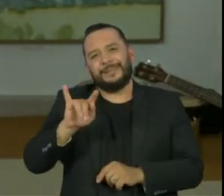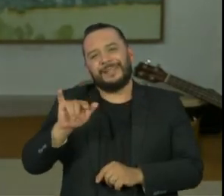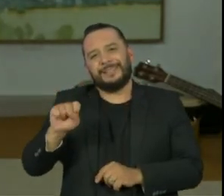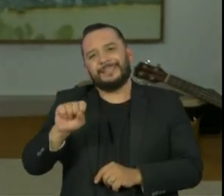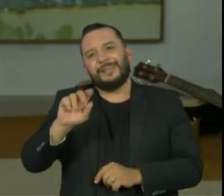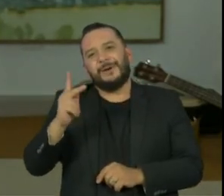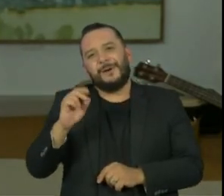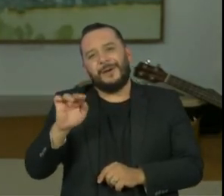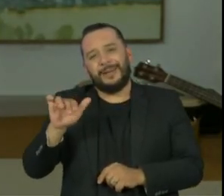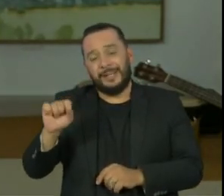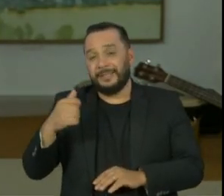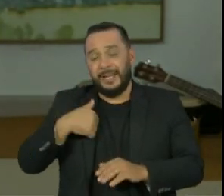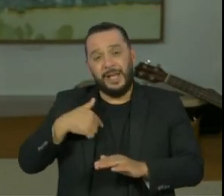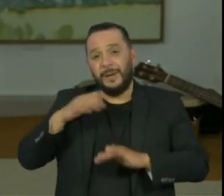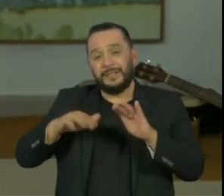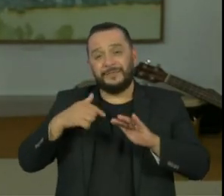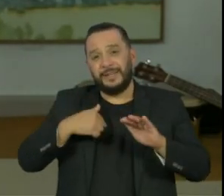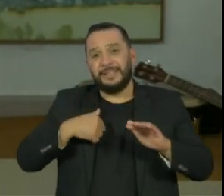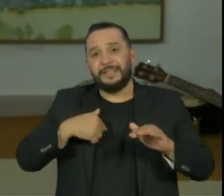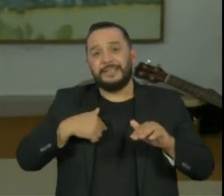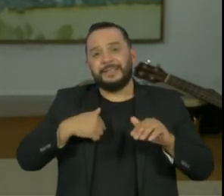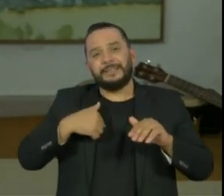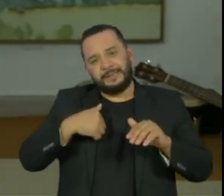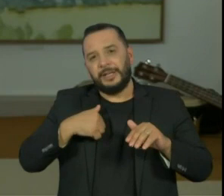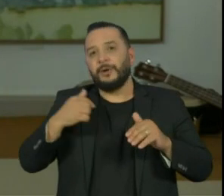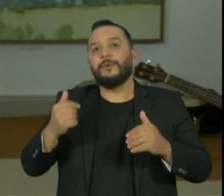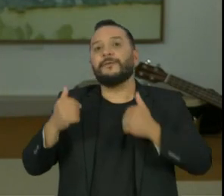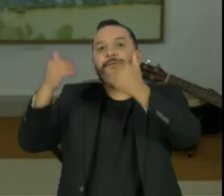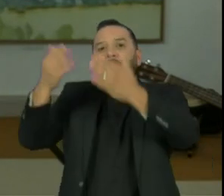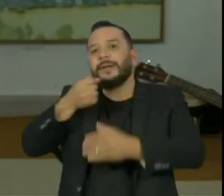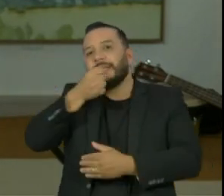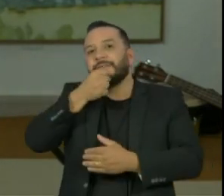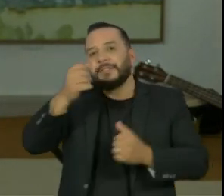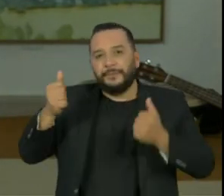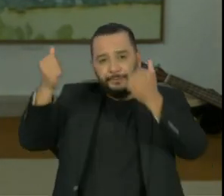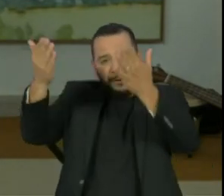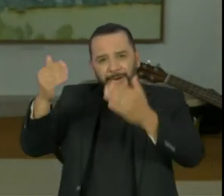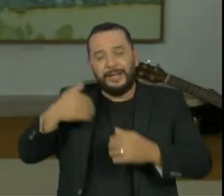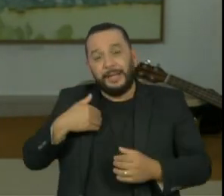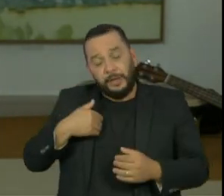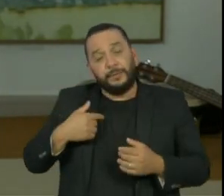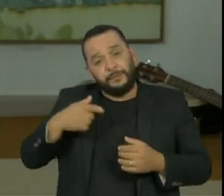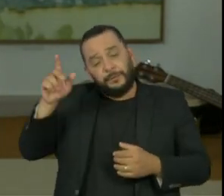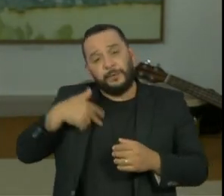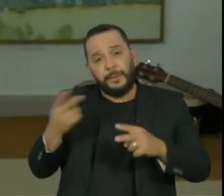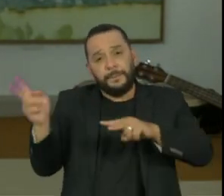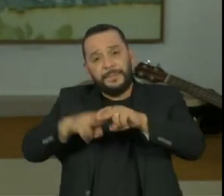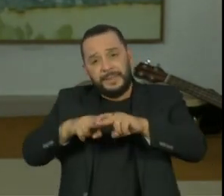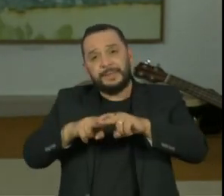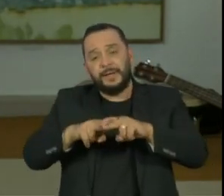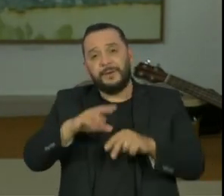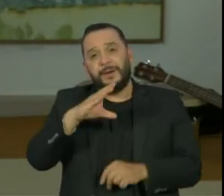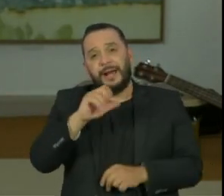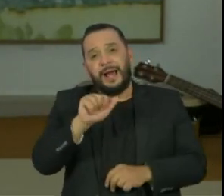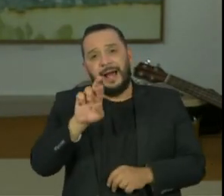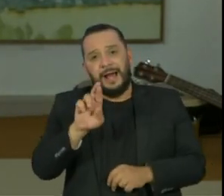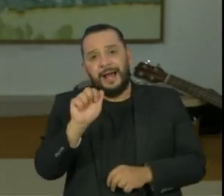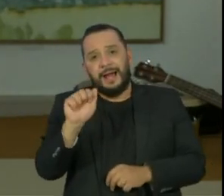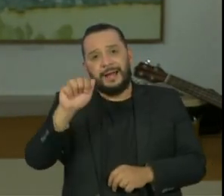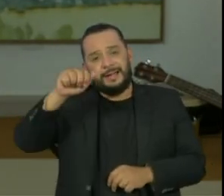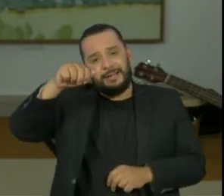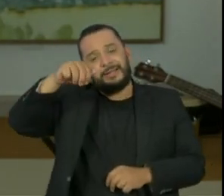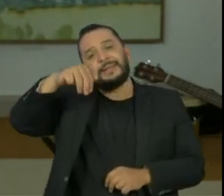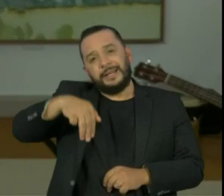eu saí para o Carandiru. Fiz um programa ao vivo, direto do Carandiru, com 3 mil